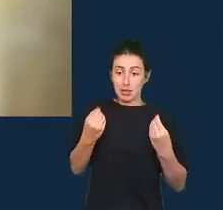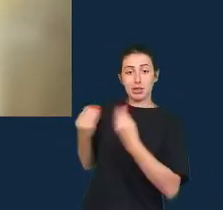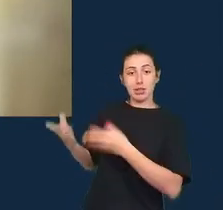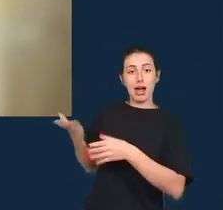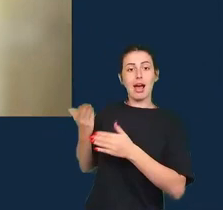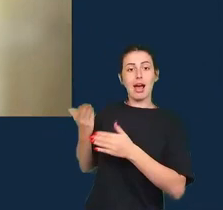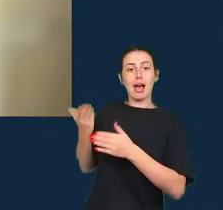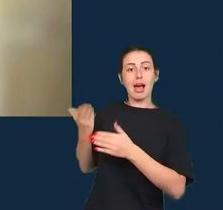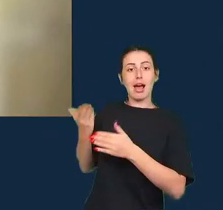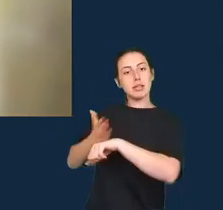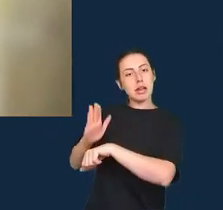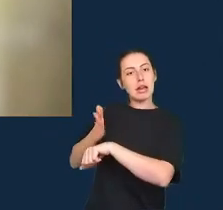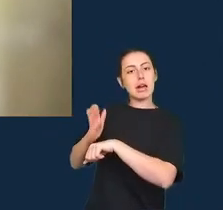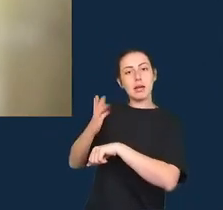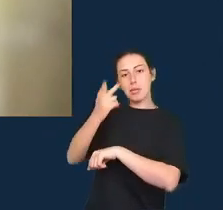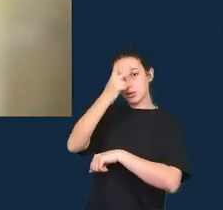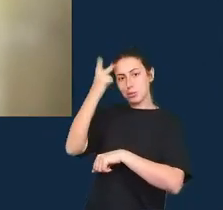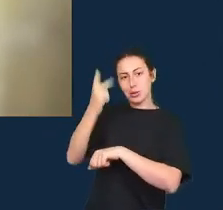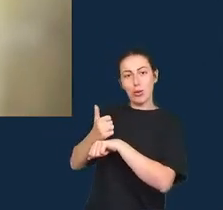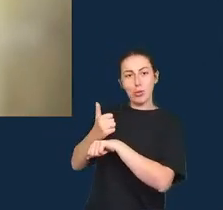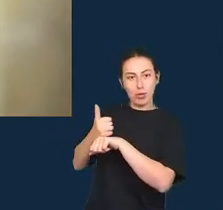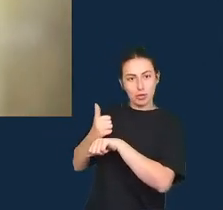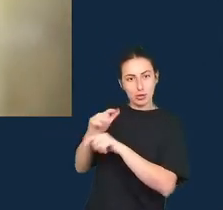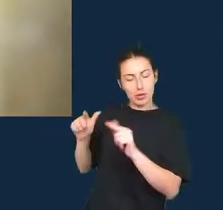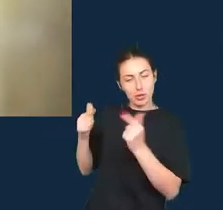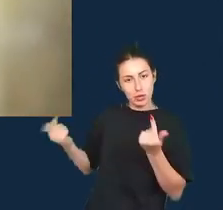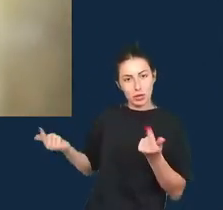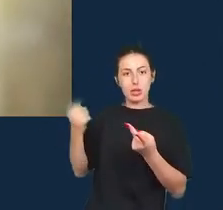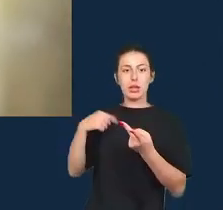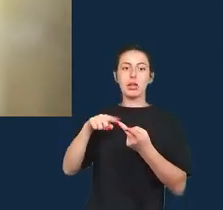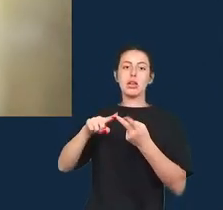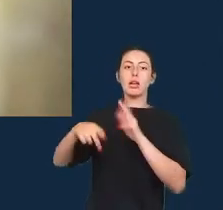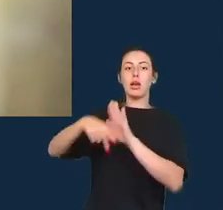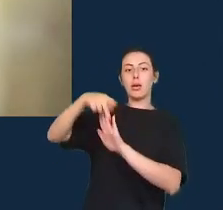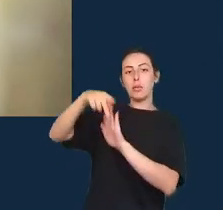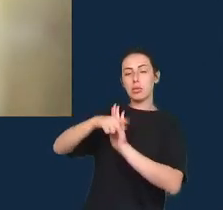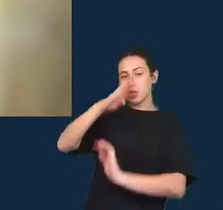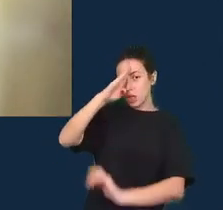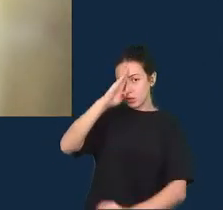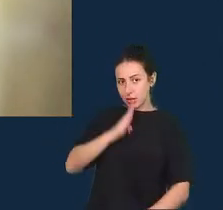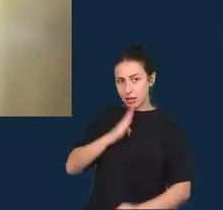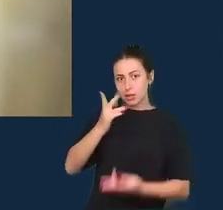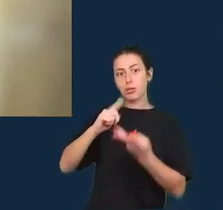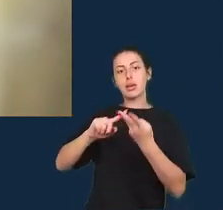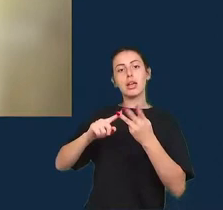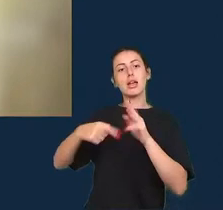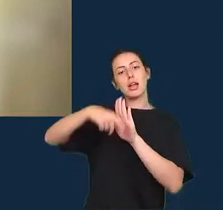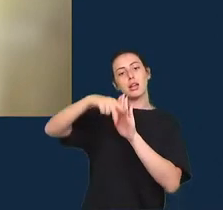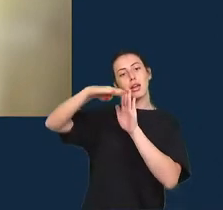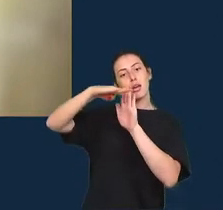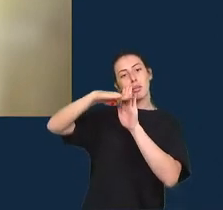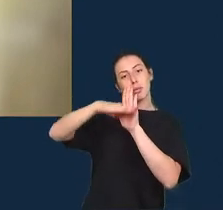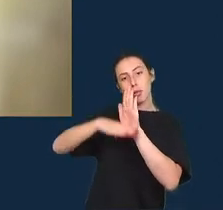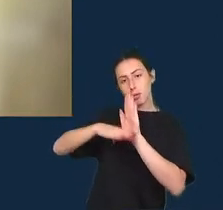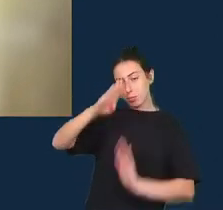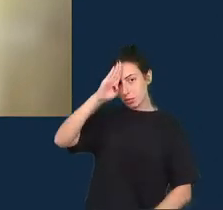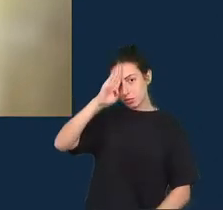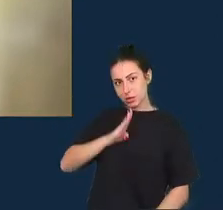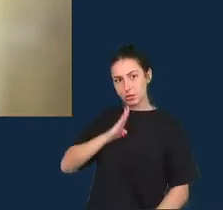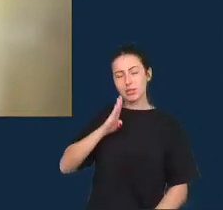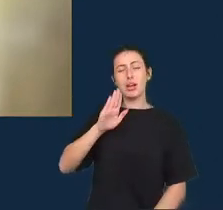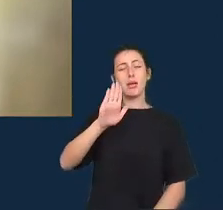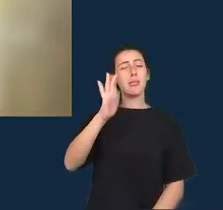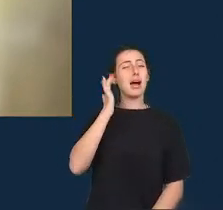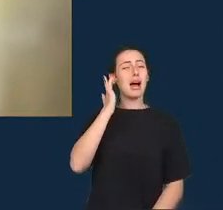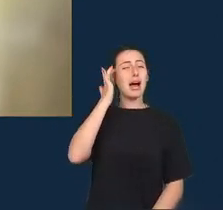fizemos isso na última década programas gratuitos tutoriais gratuitos mas eu acho que é uma coisa mais